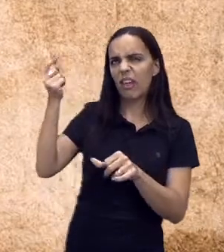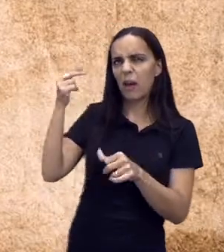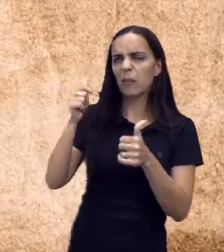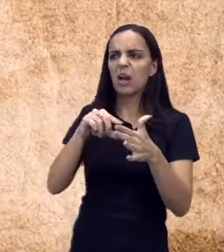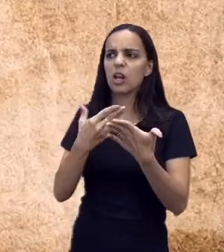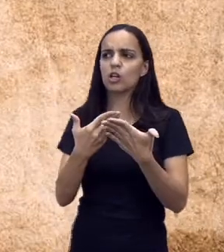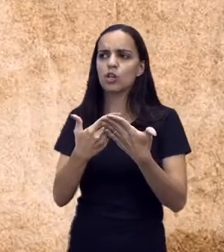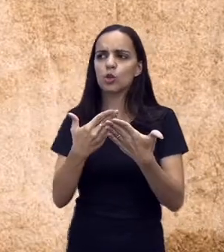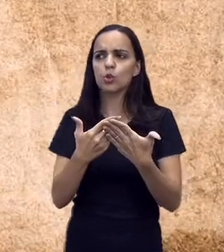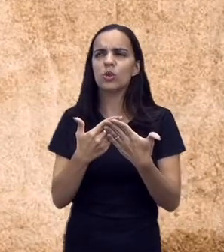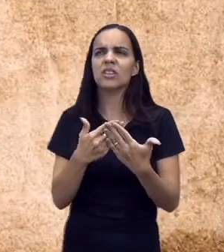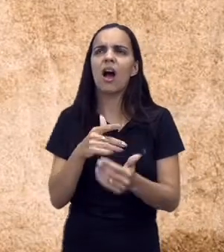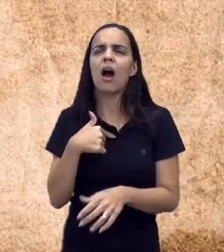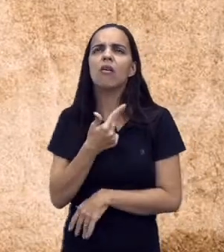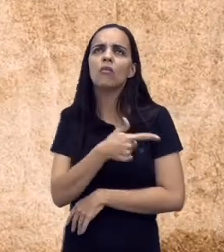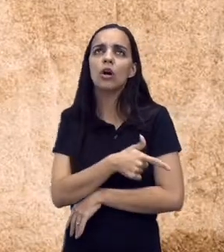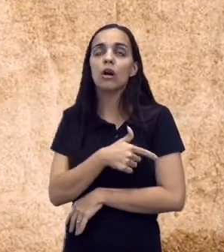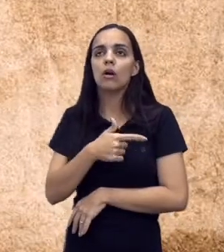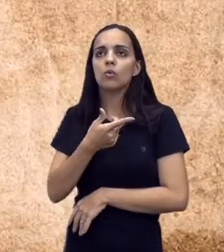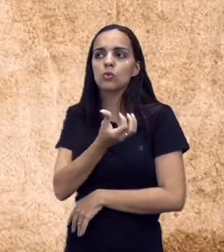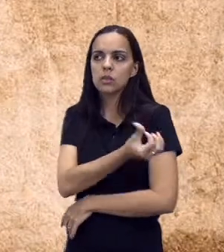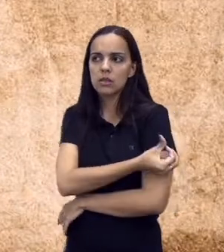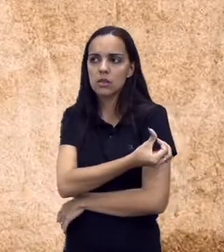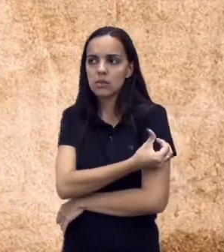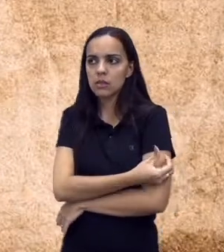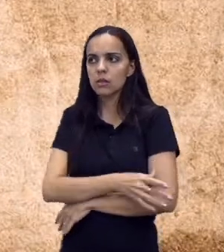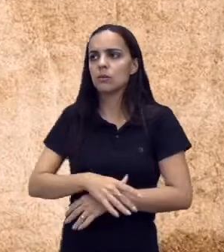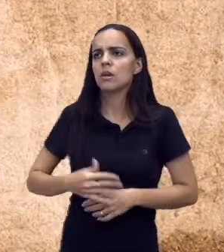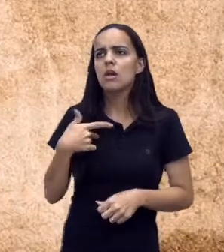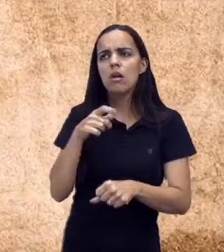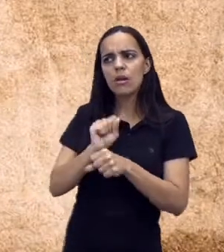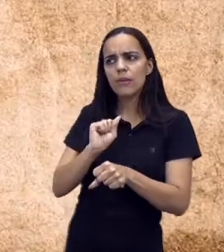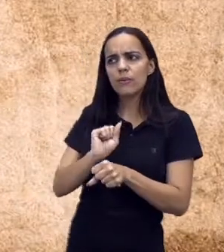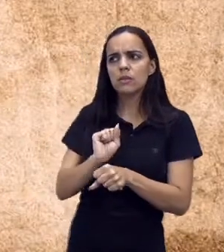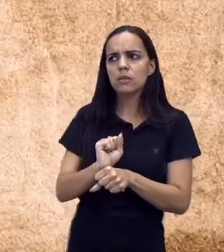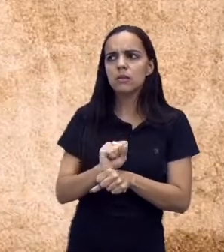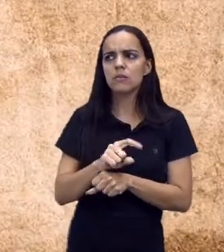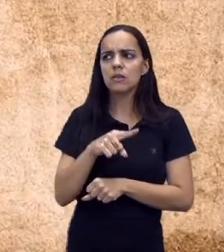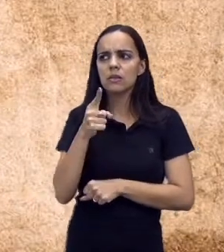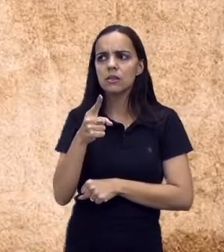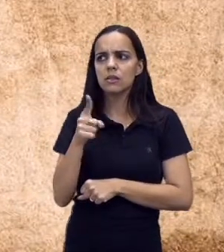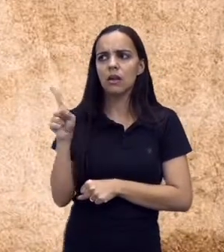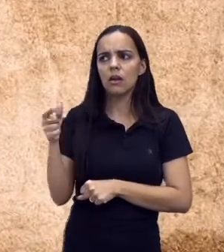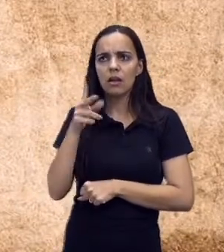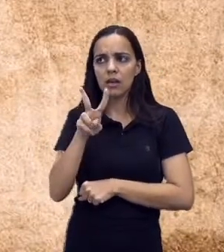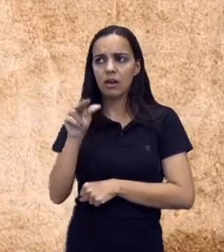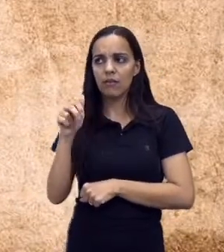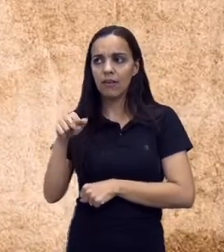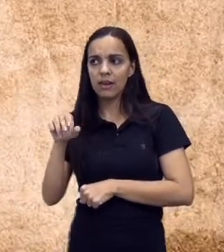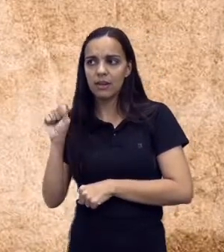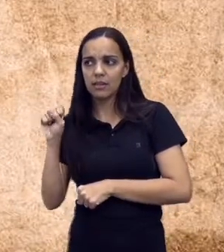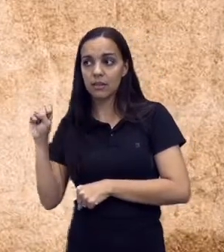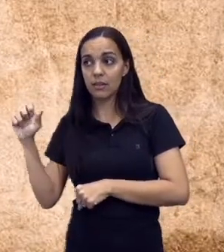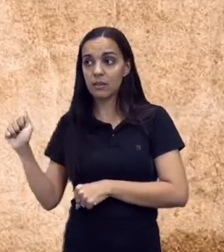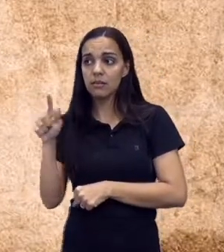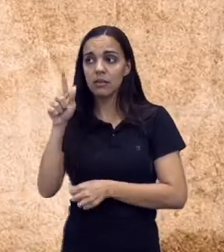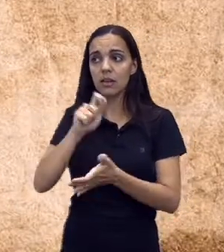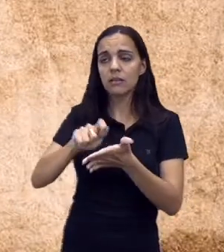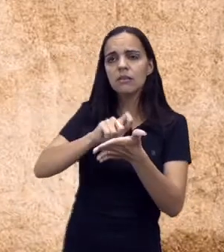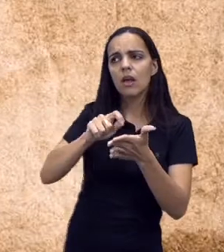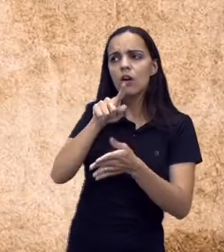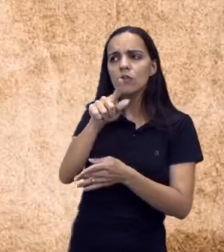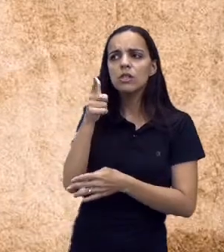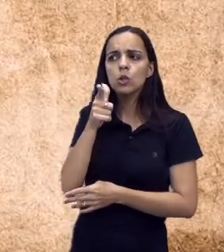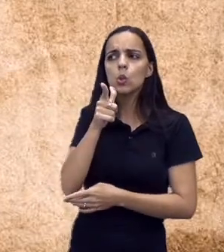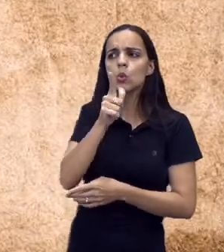Então, agora vocês ficarão com a leitura da carta. E eu espero que, no momento em que a Vanessa fizer a leitura dessa carta, vocês